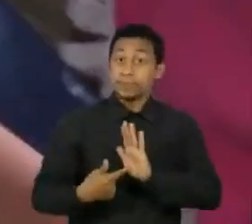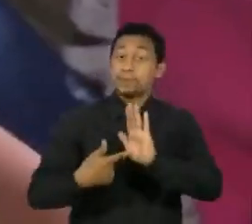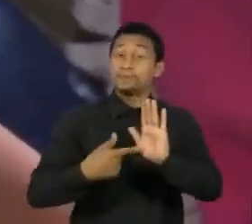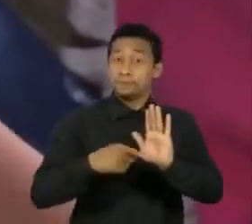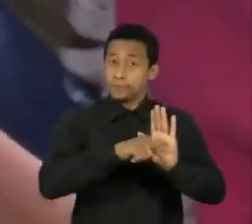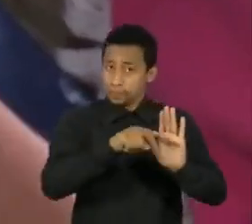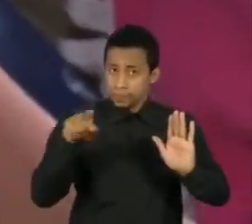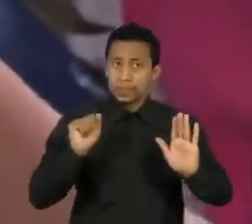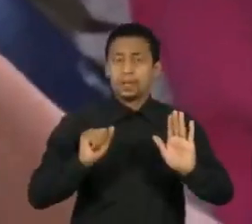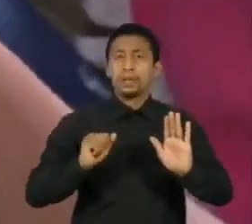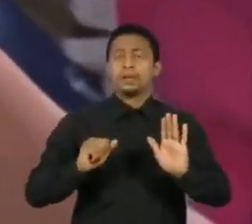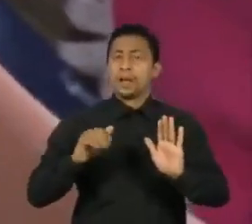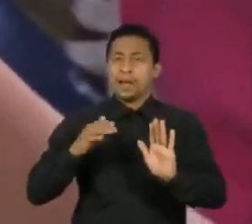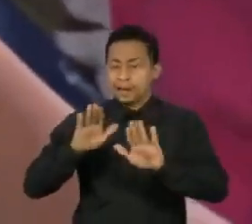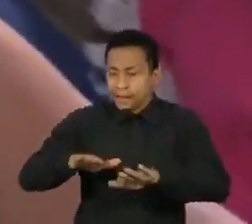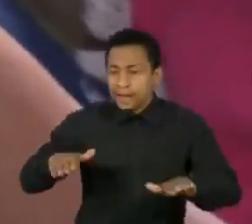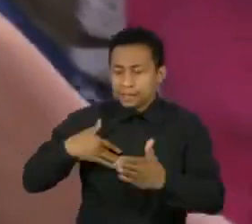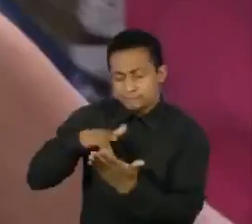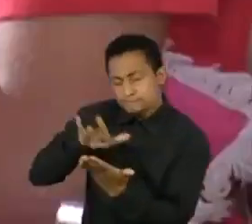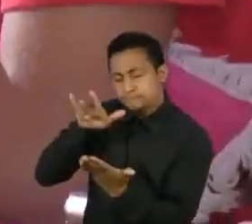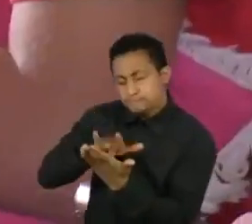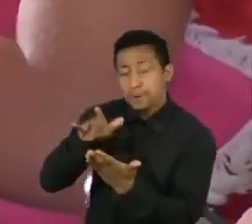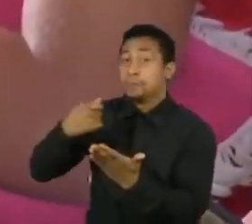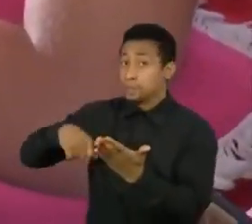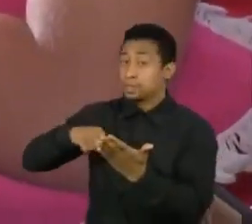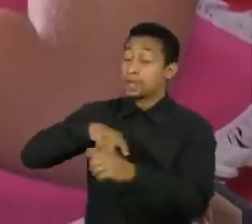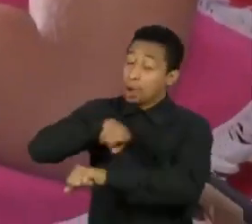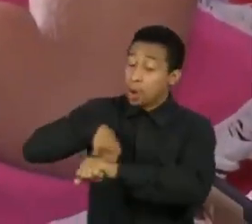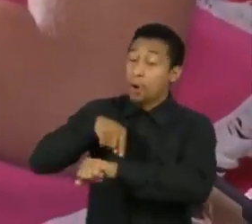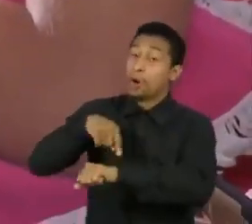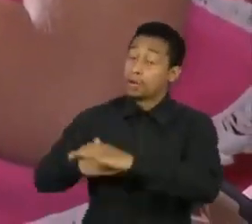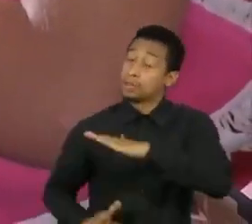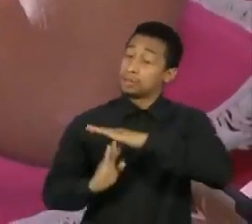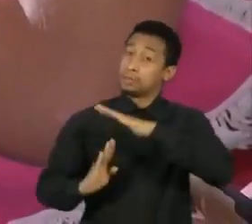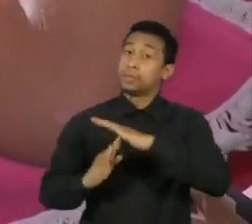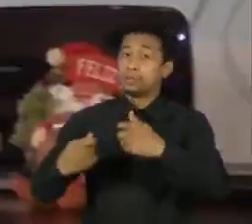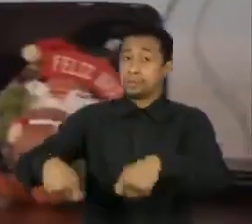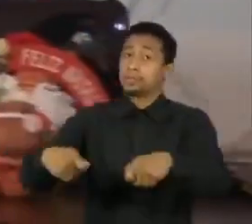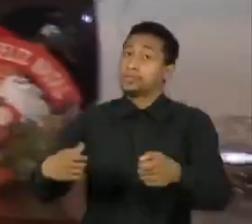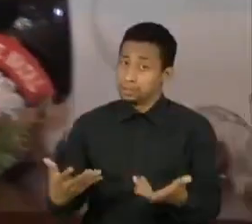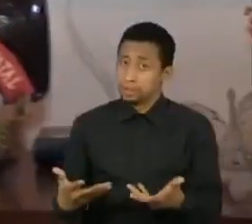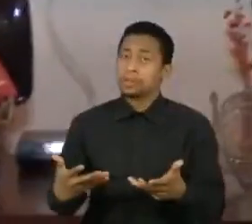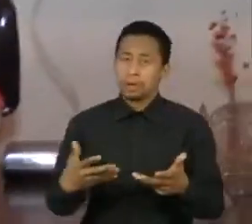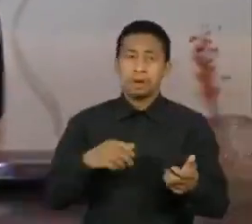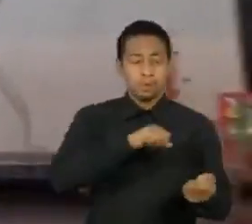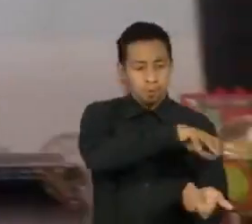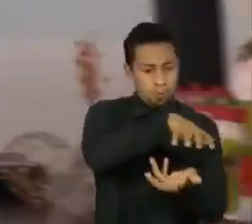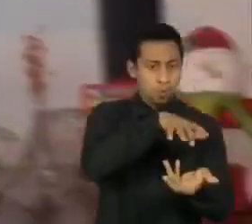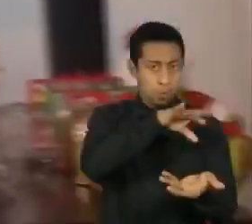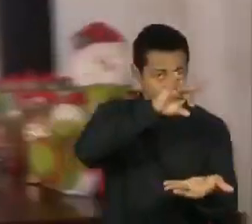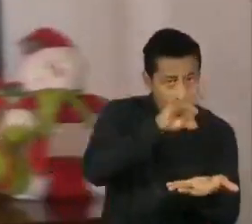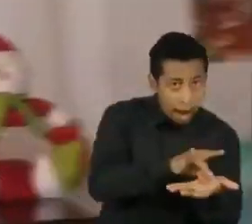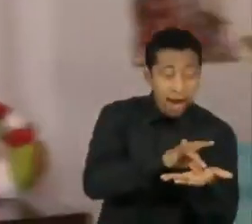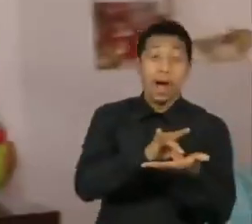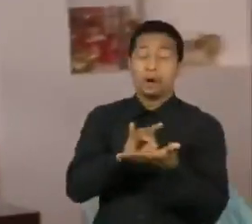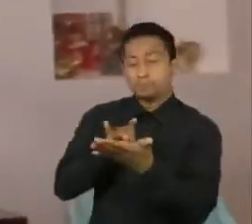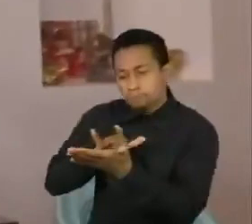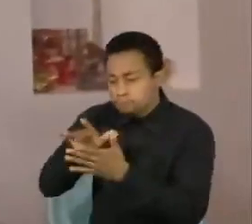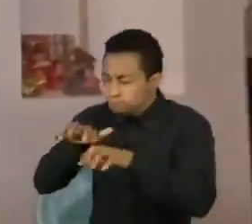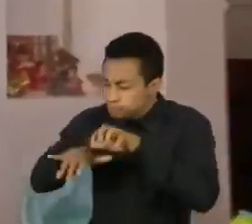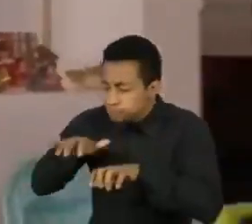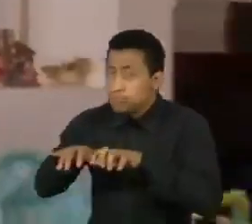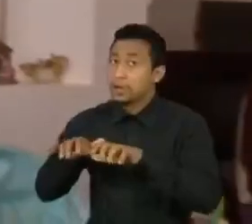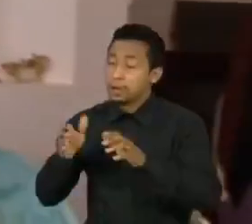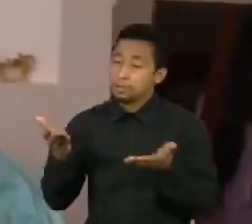na tela, os especialistas acreditam que o importante é mesclar os dois mundos e sempre proteger as crianças